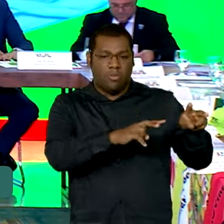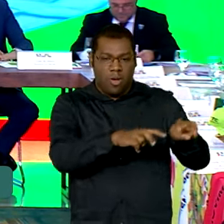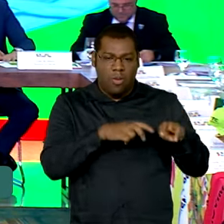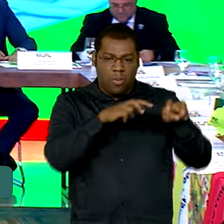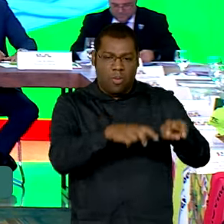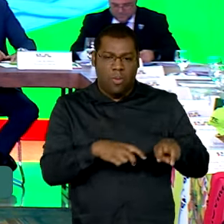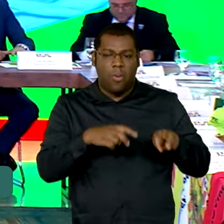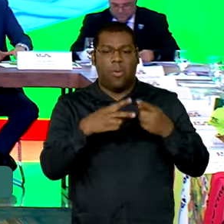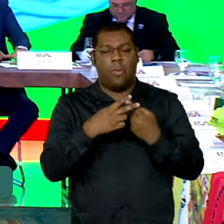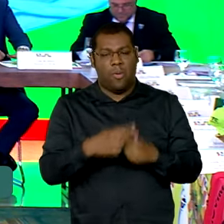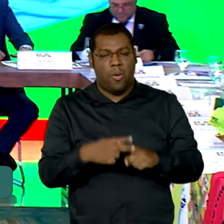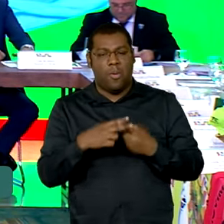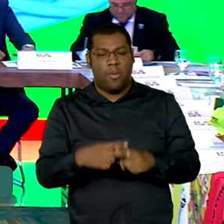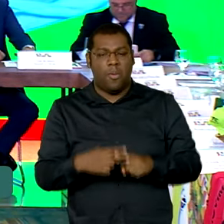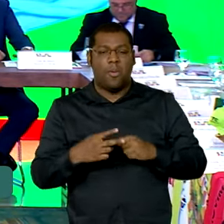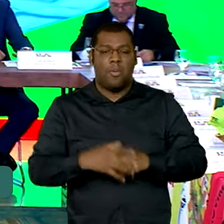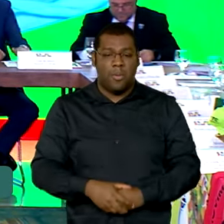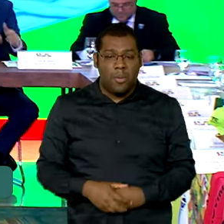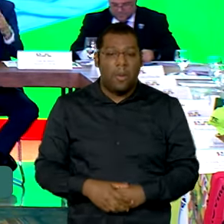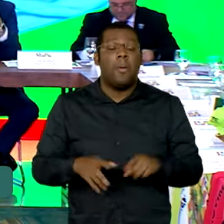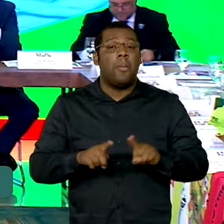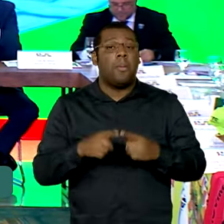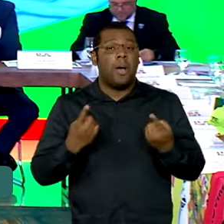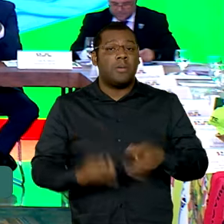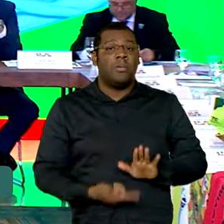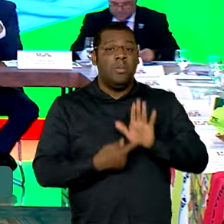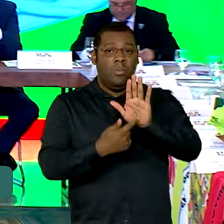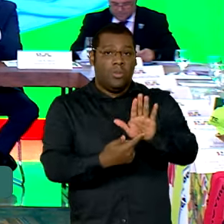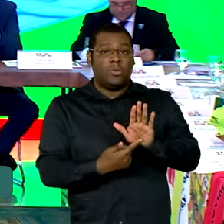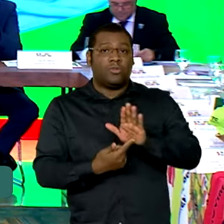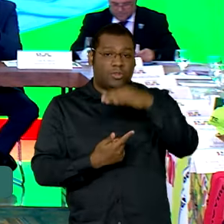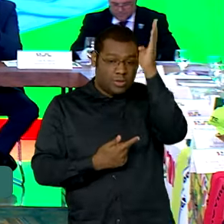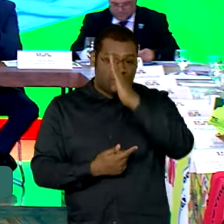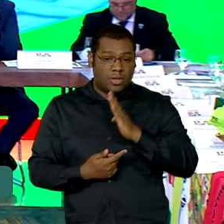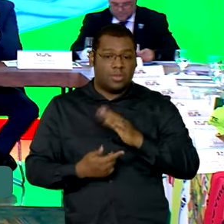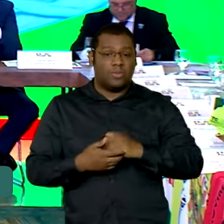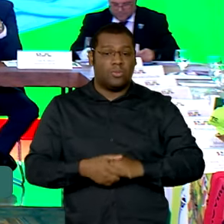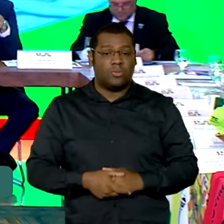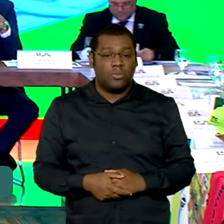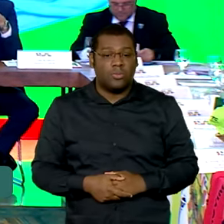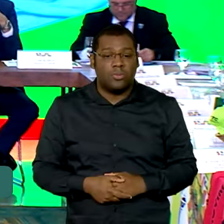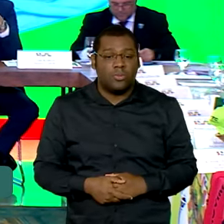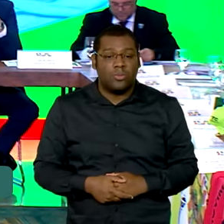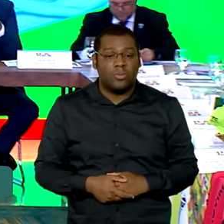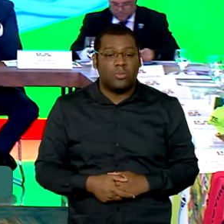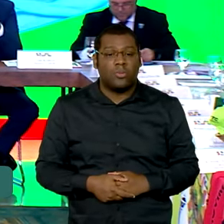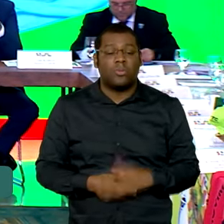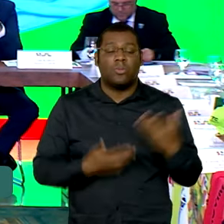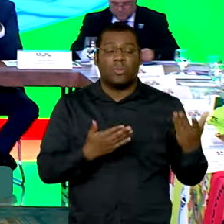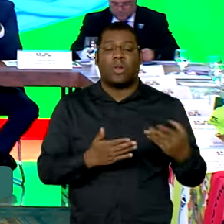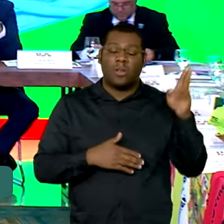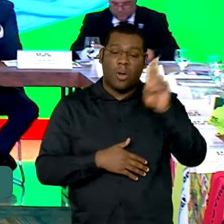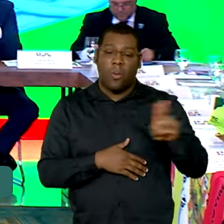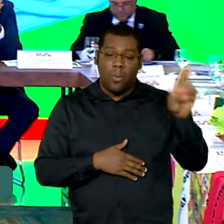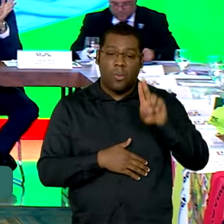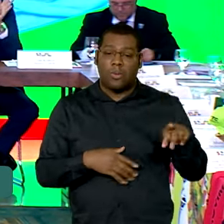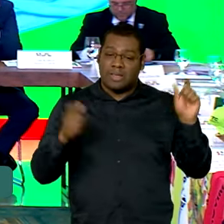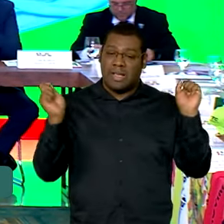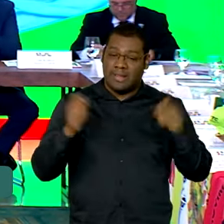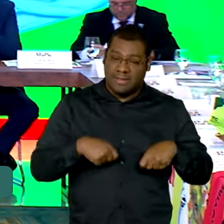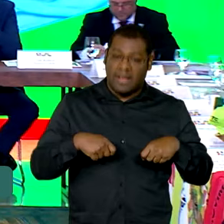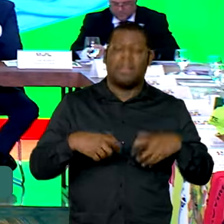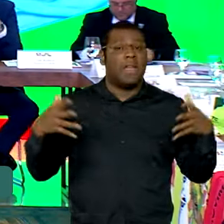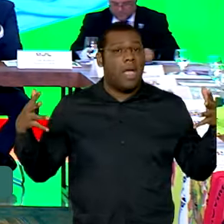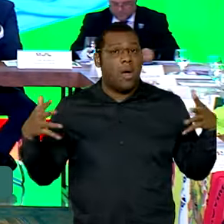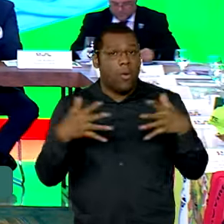é mostrar aos olhos do Brasil o que a gente pode utilizar sem muita briga.